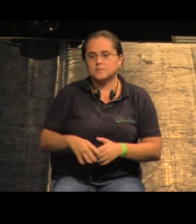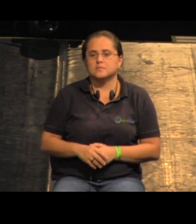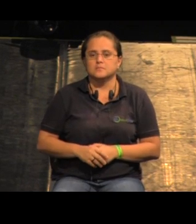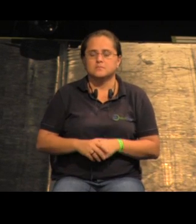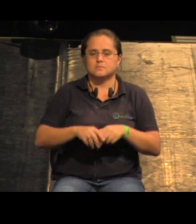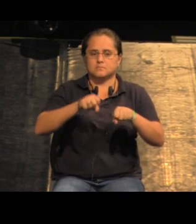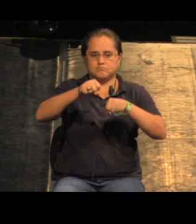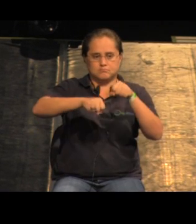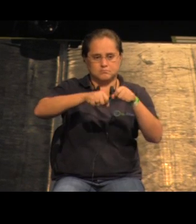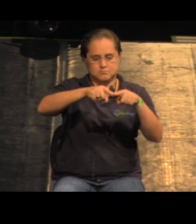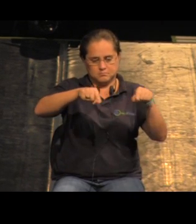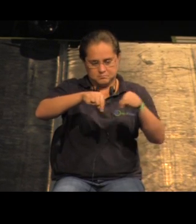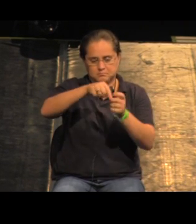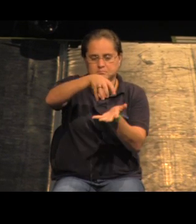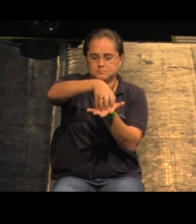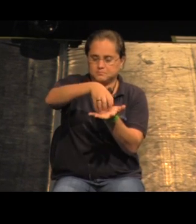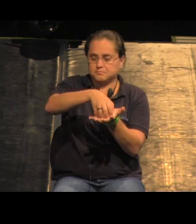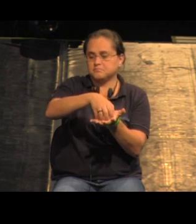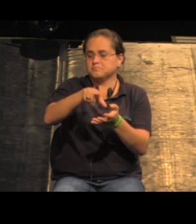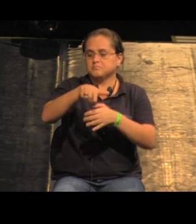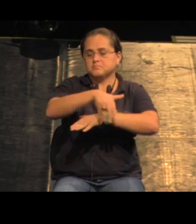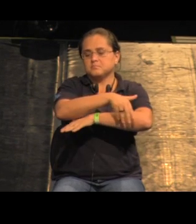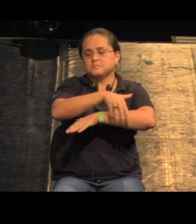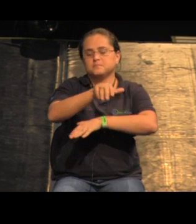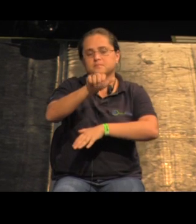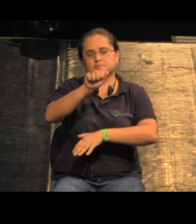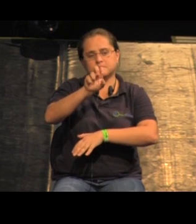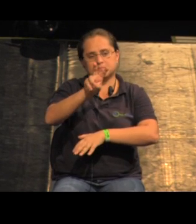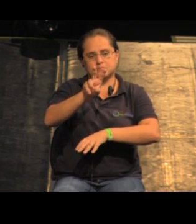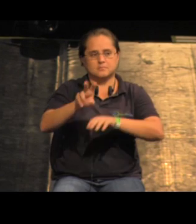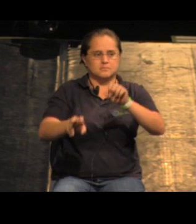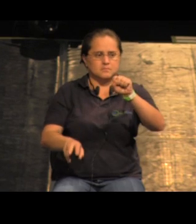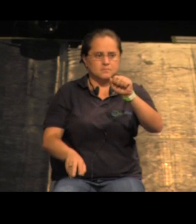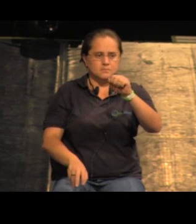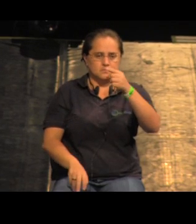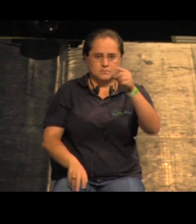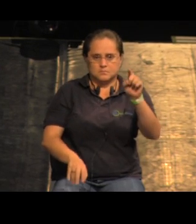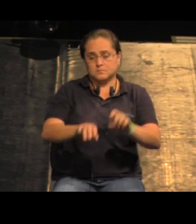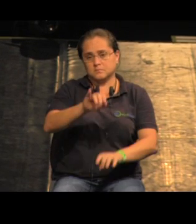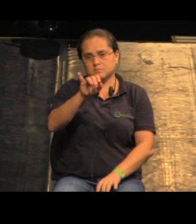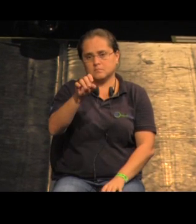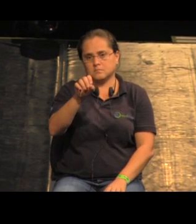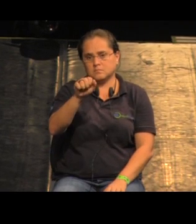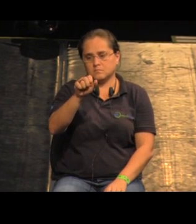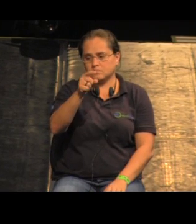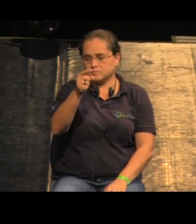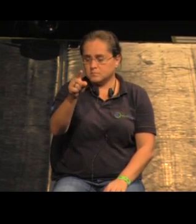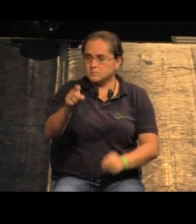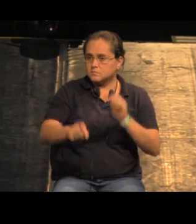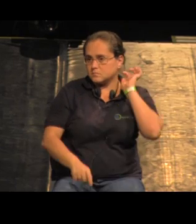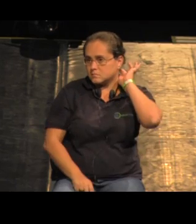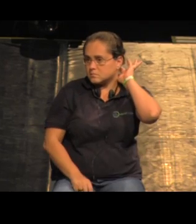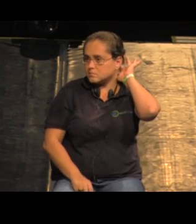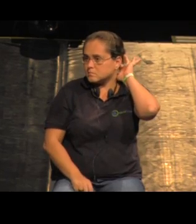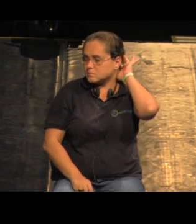ciclovia na área central essa é a São João a ideia é fazer o retrofit de alguns edifícios esse é o outro setor B